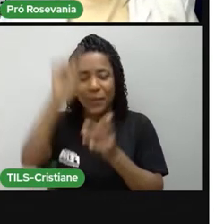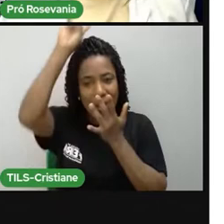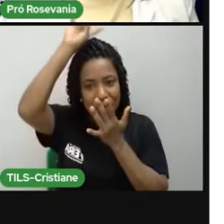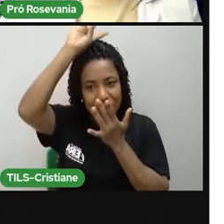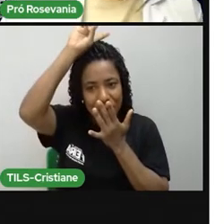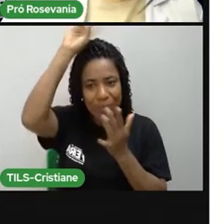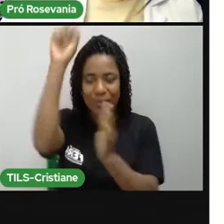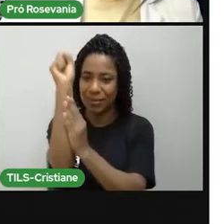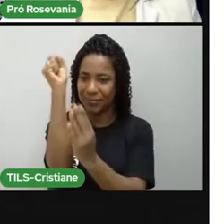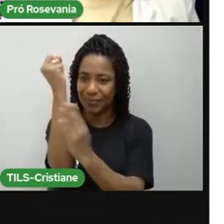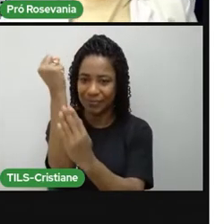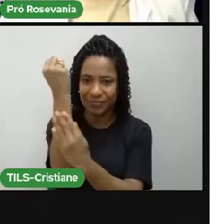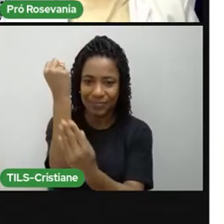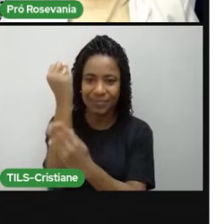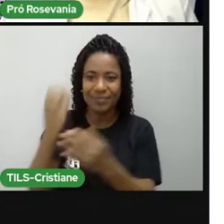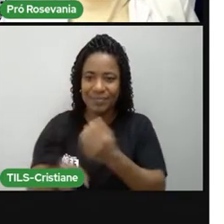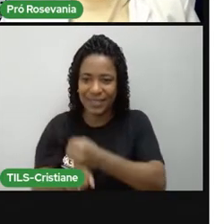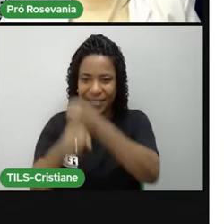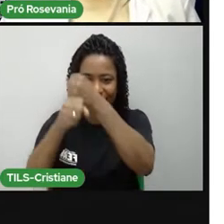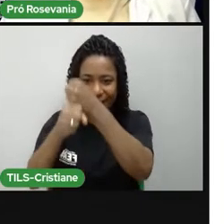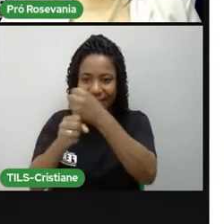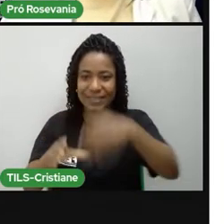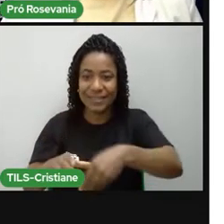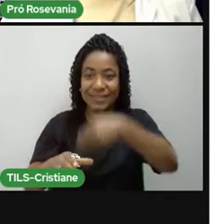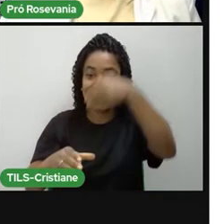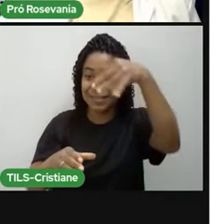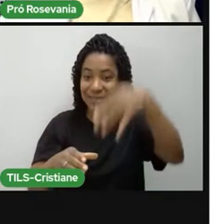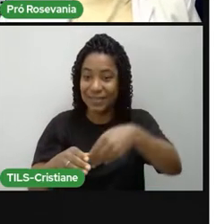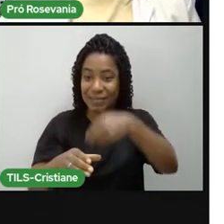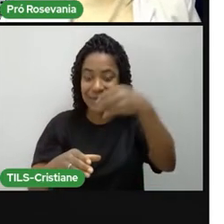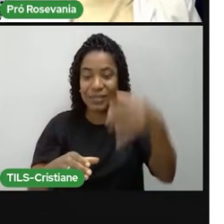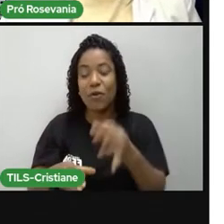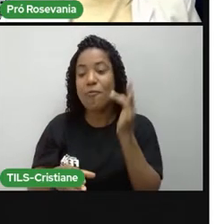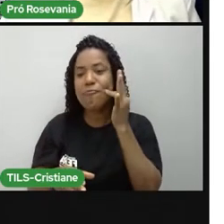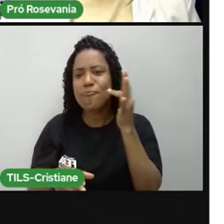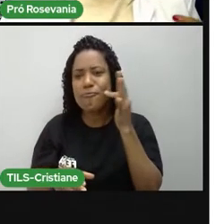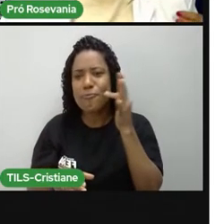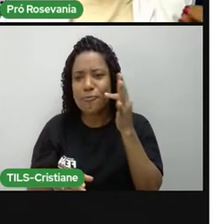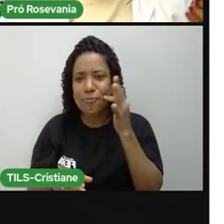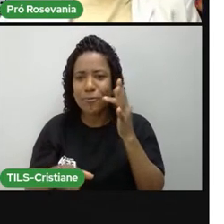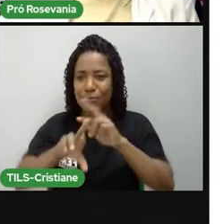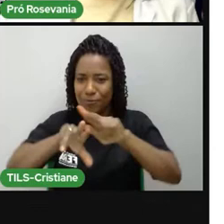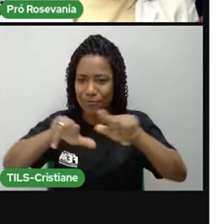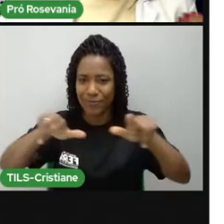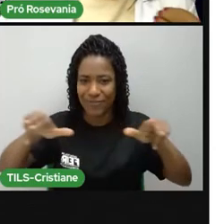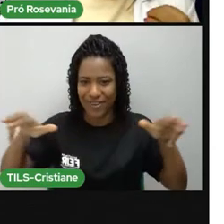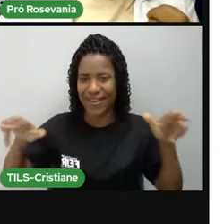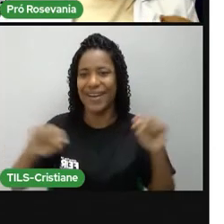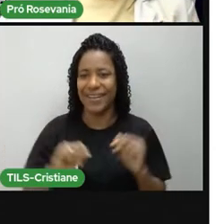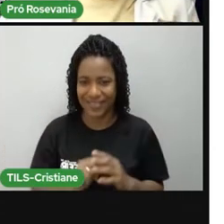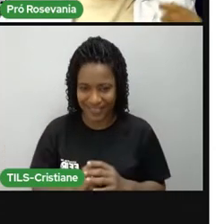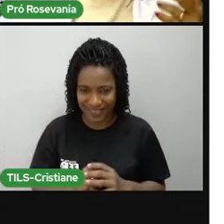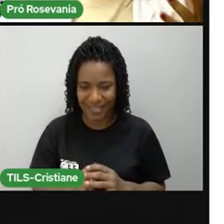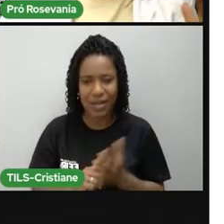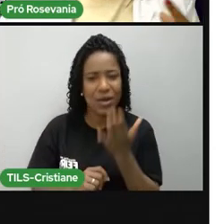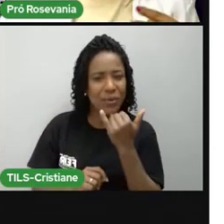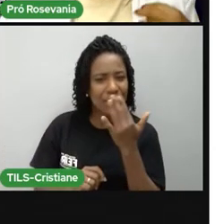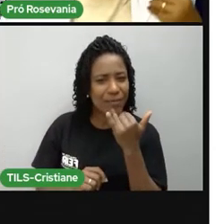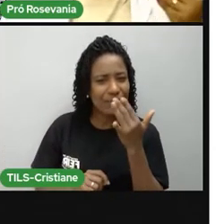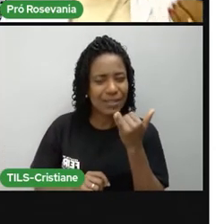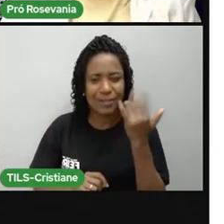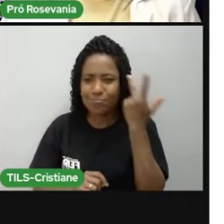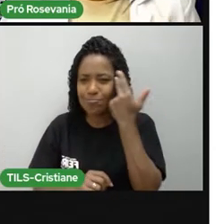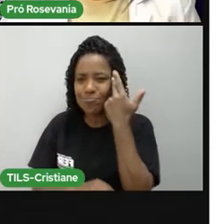raízes, a questão das sementes, a questão dos frutos, e essa questão, né, de uma alimentação mais natural, de uma